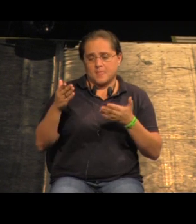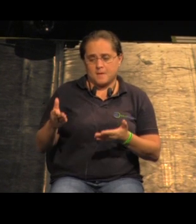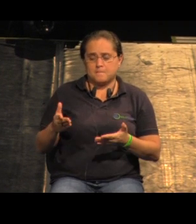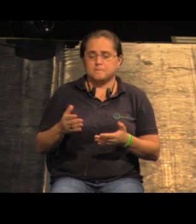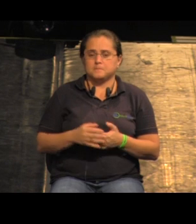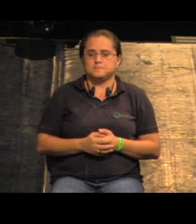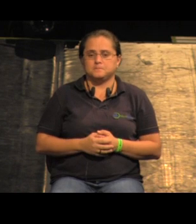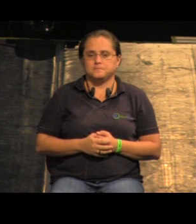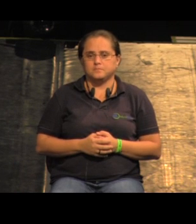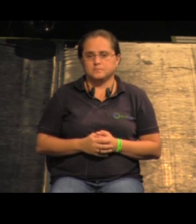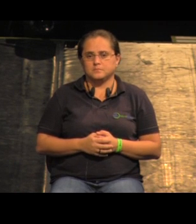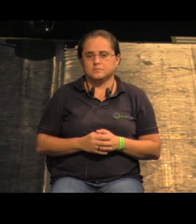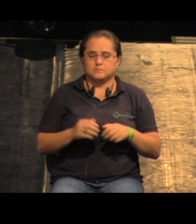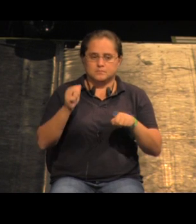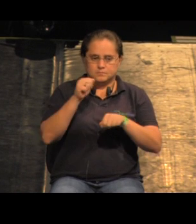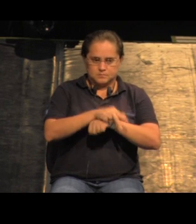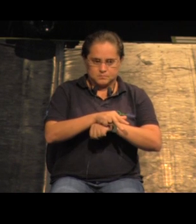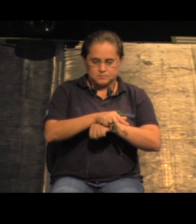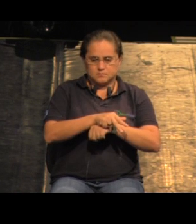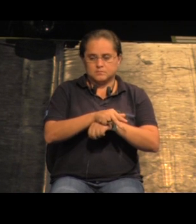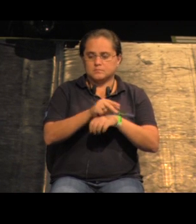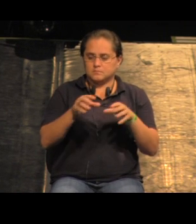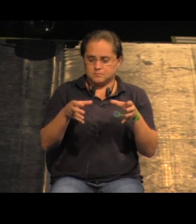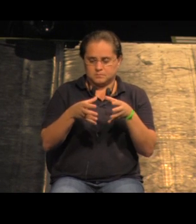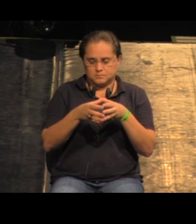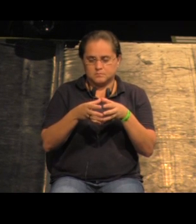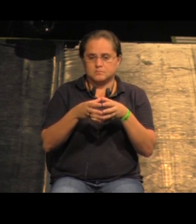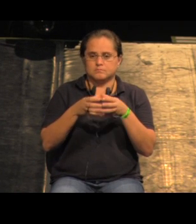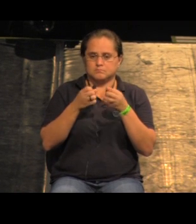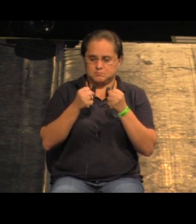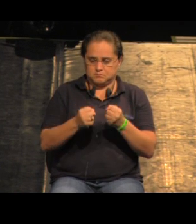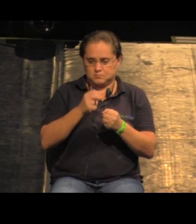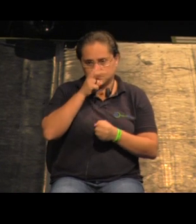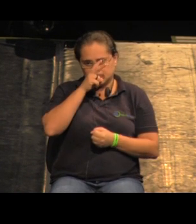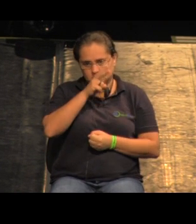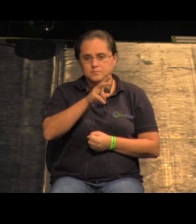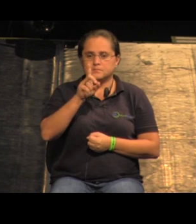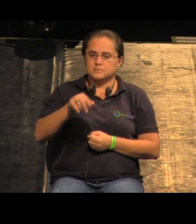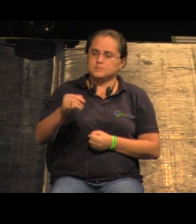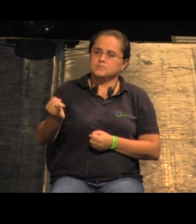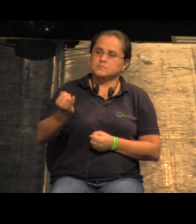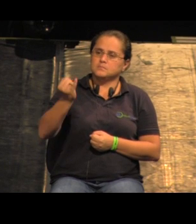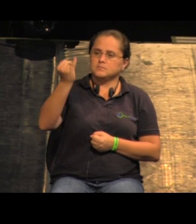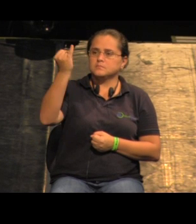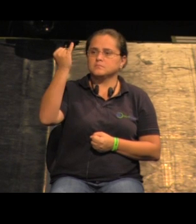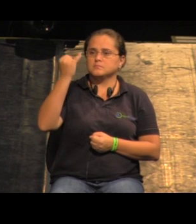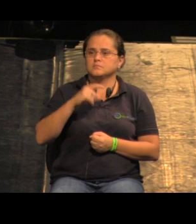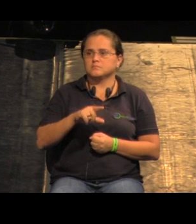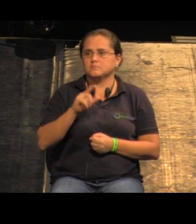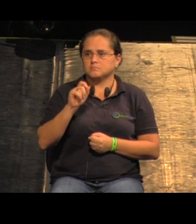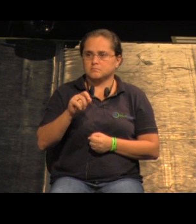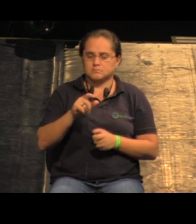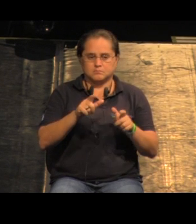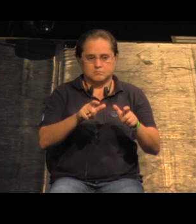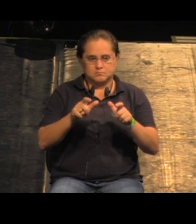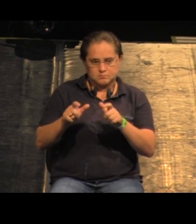a introdução de um grupo mais denso de moradia é importante porque não há como pulverizar